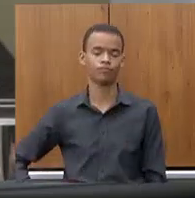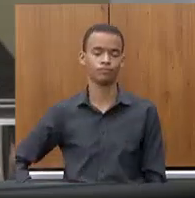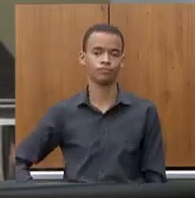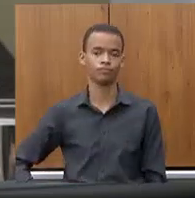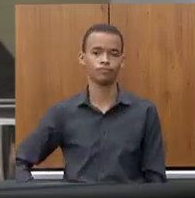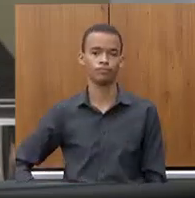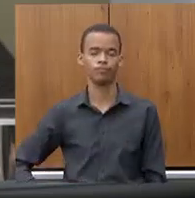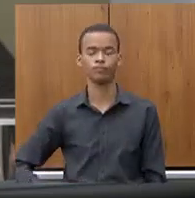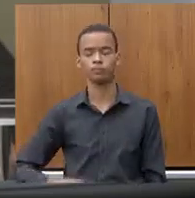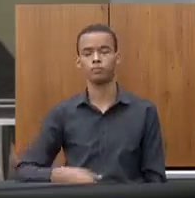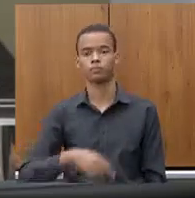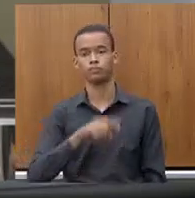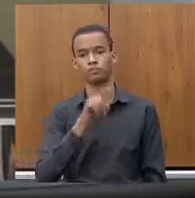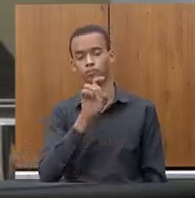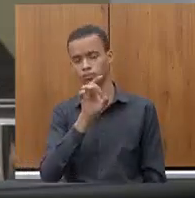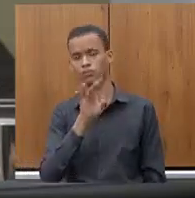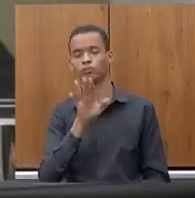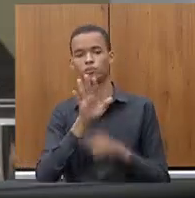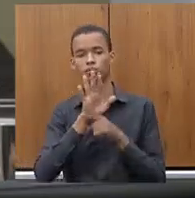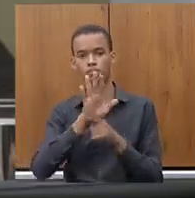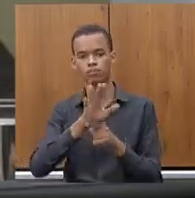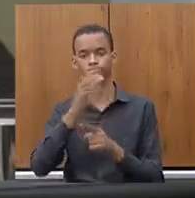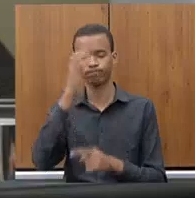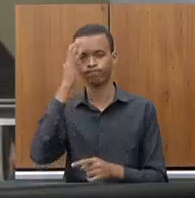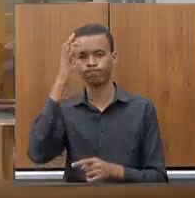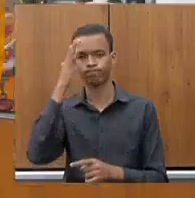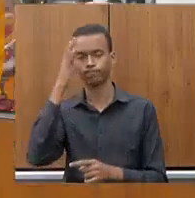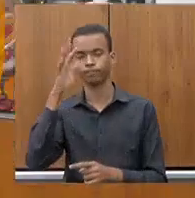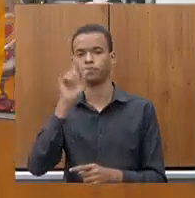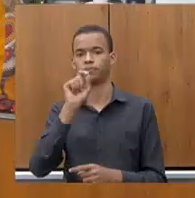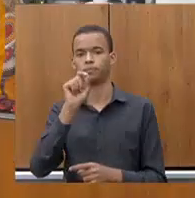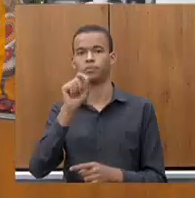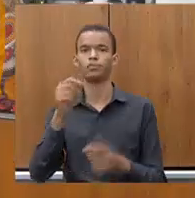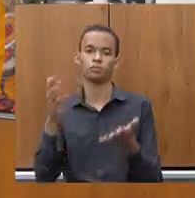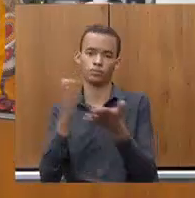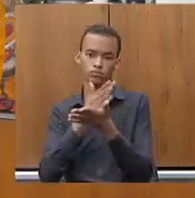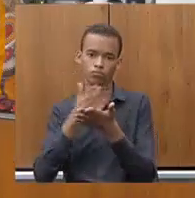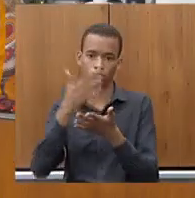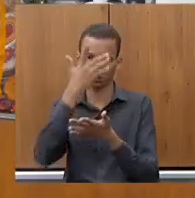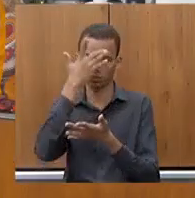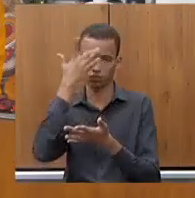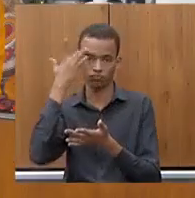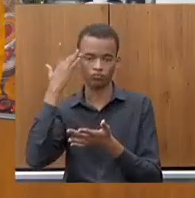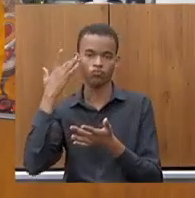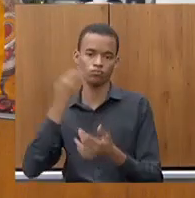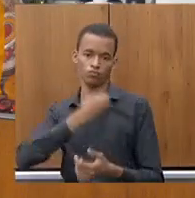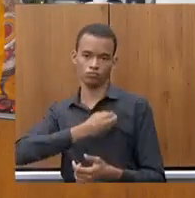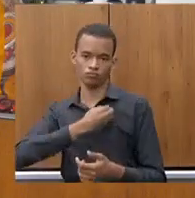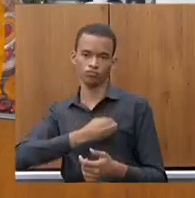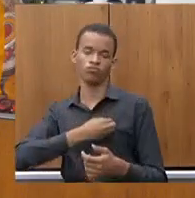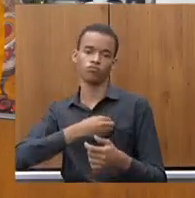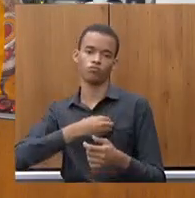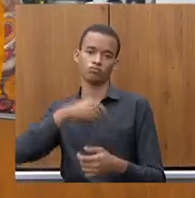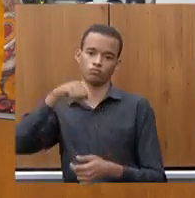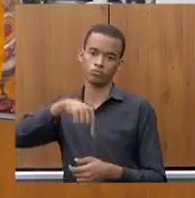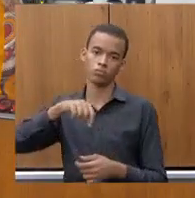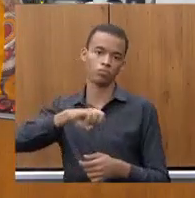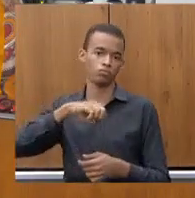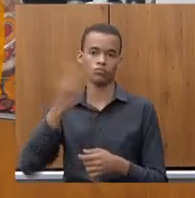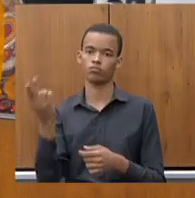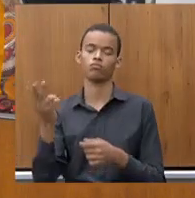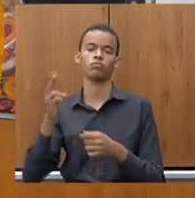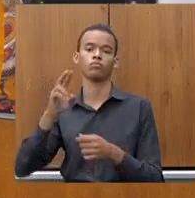reavivar isso aqui para as pessoas que estão nos acompanhando tanto aqui presente quando eventualmente pela TV